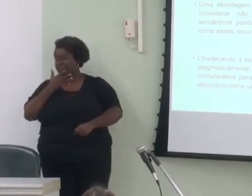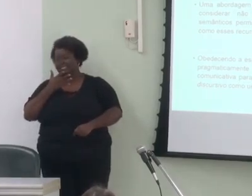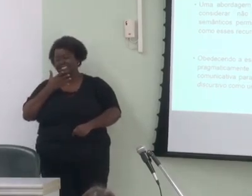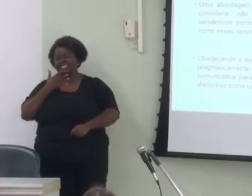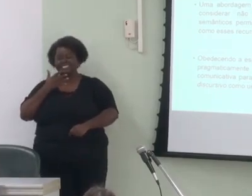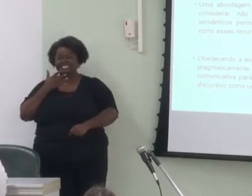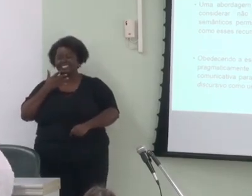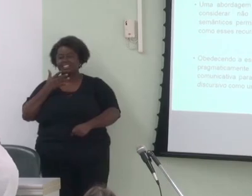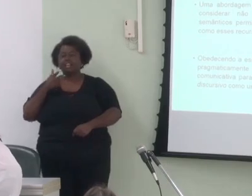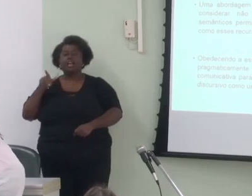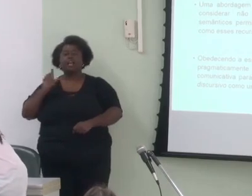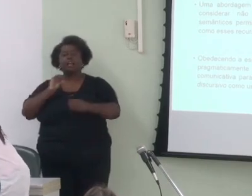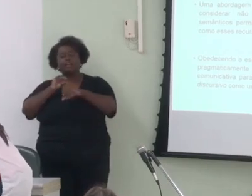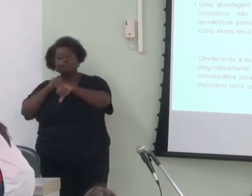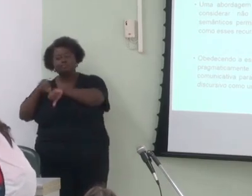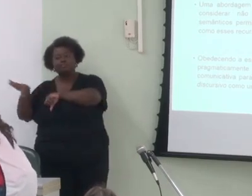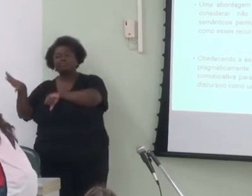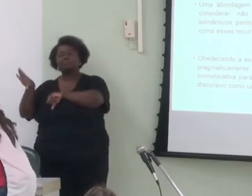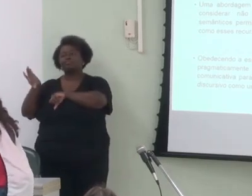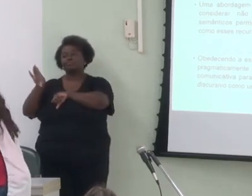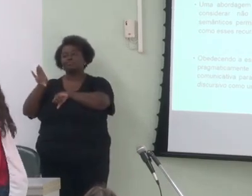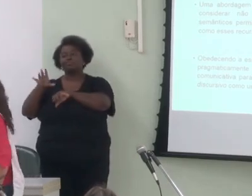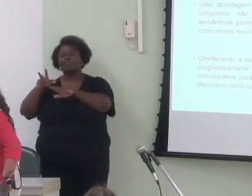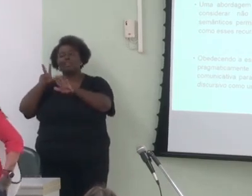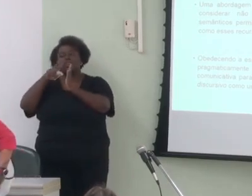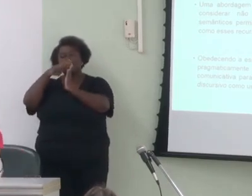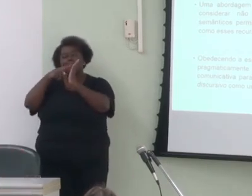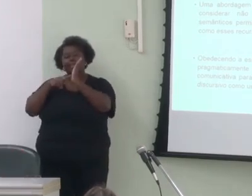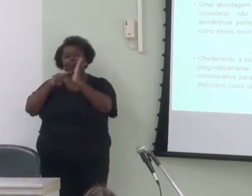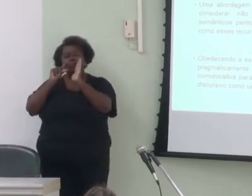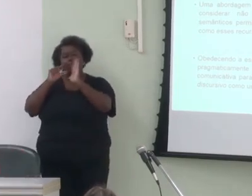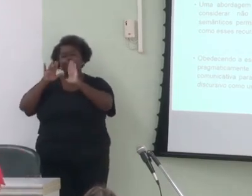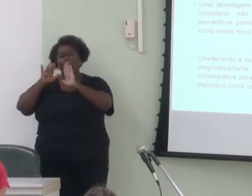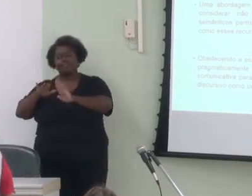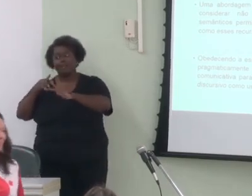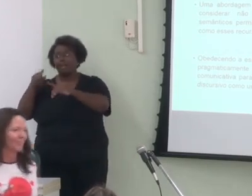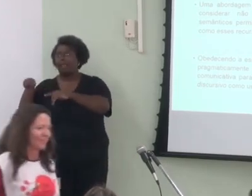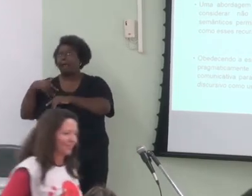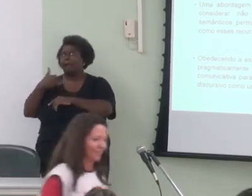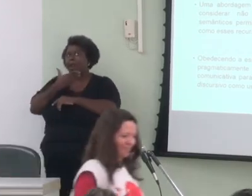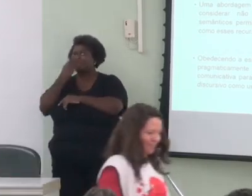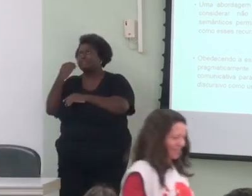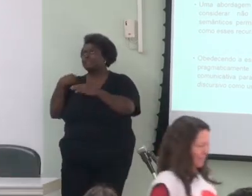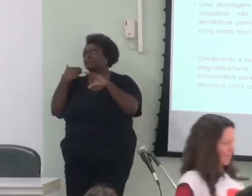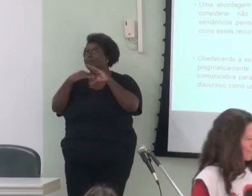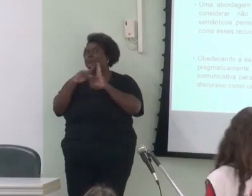Eu passei o texto para elas, eu esqueci completamente dela. Perdão, gente.